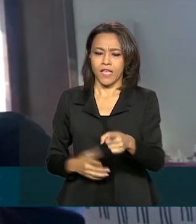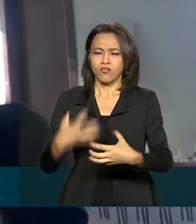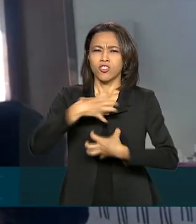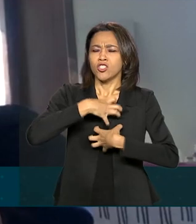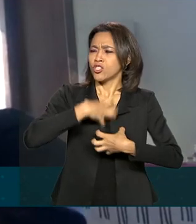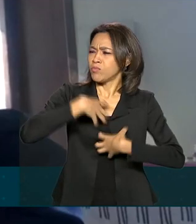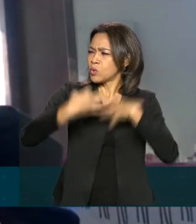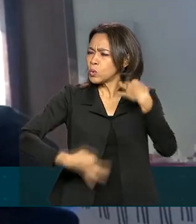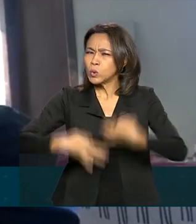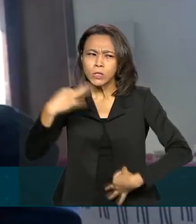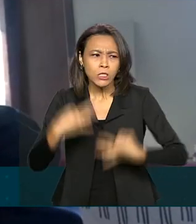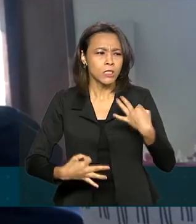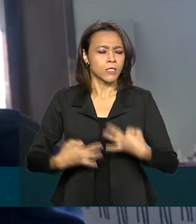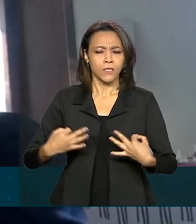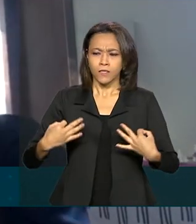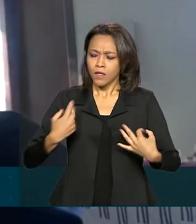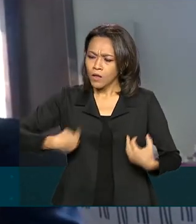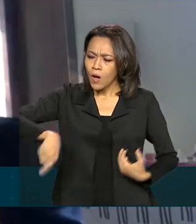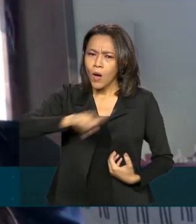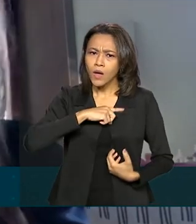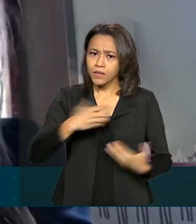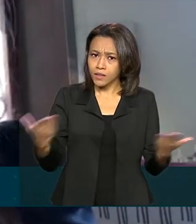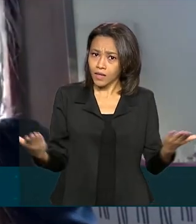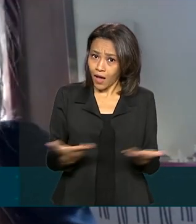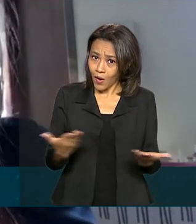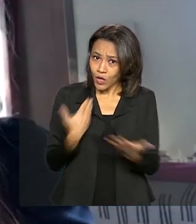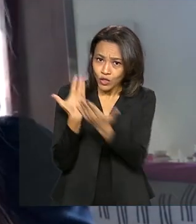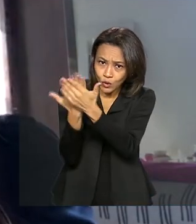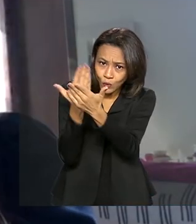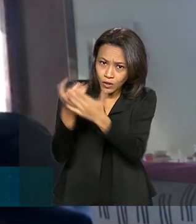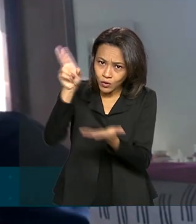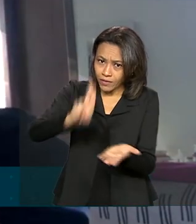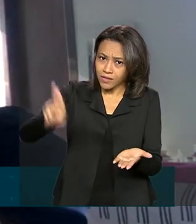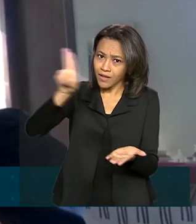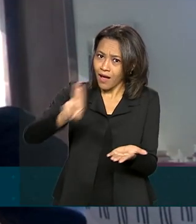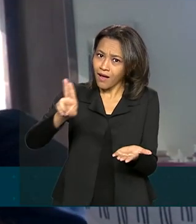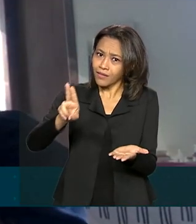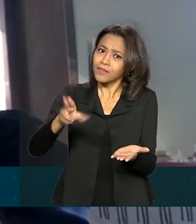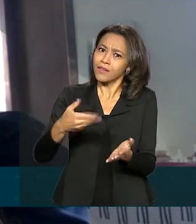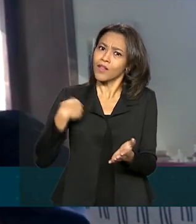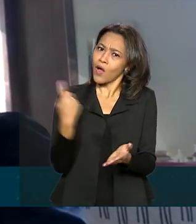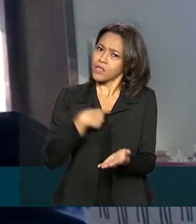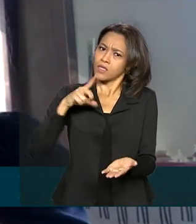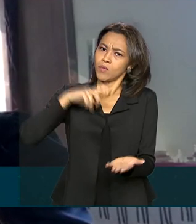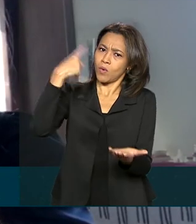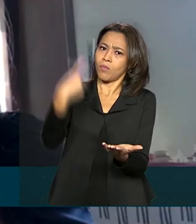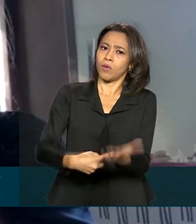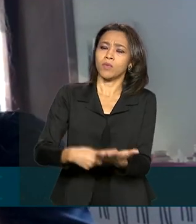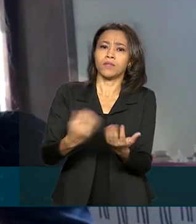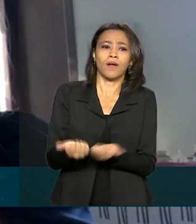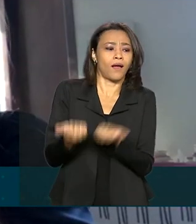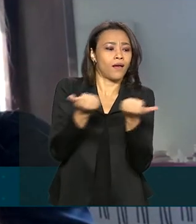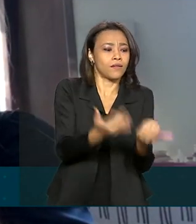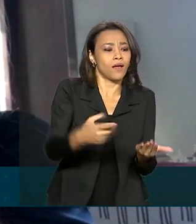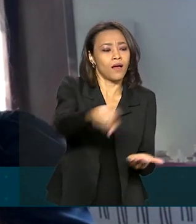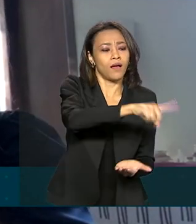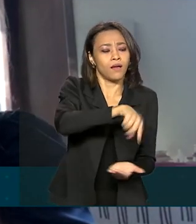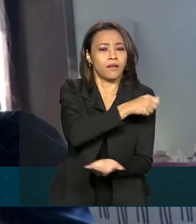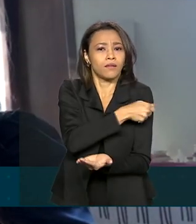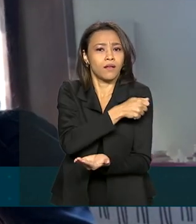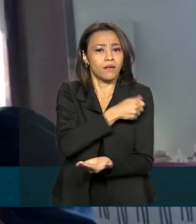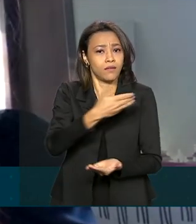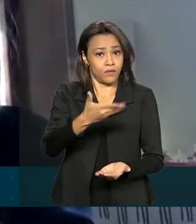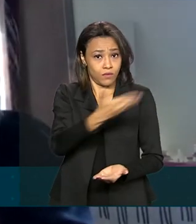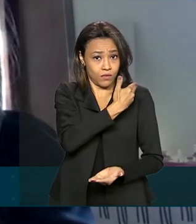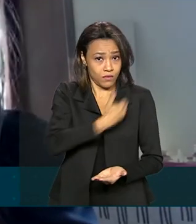nós como ex-alunos do ensino médio e agora graduando universitários, vimos como nosso dever a darmos aos estudantes da rede pública do